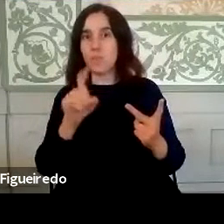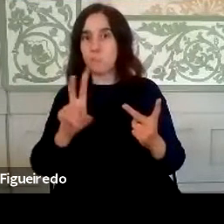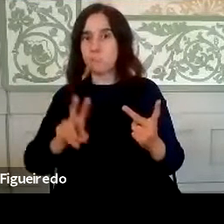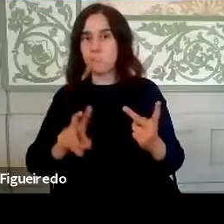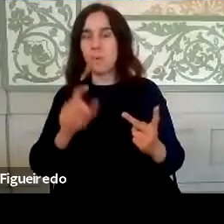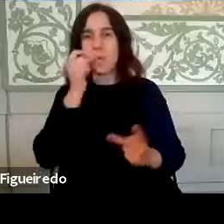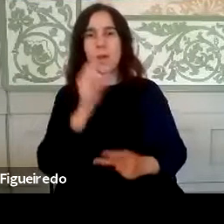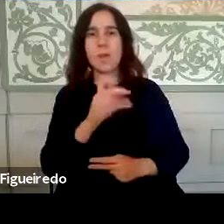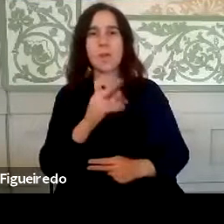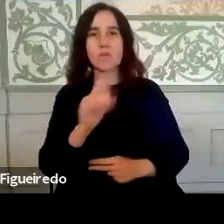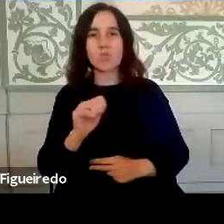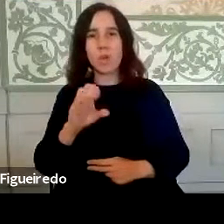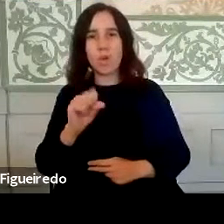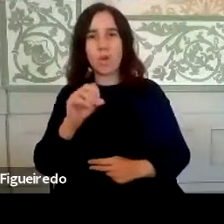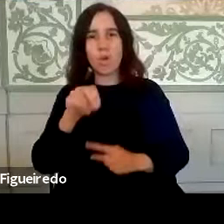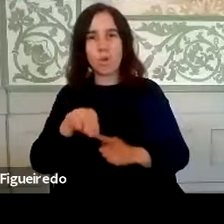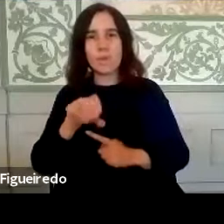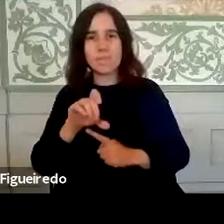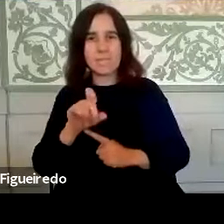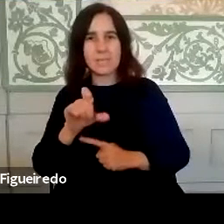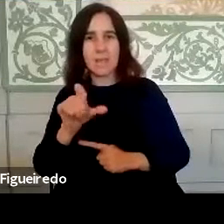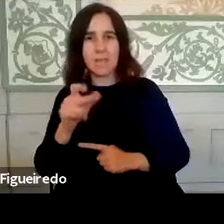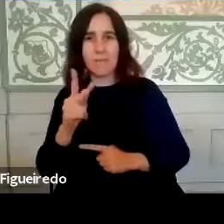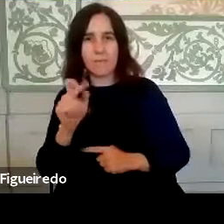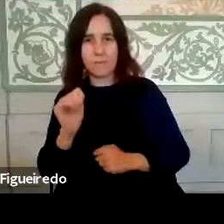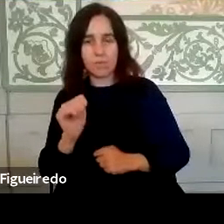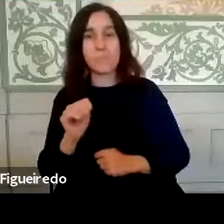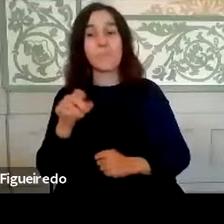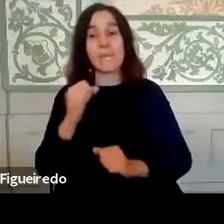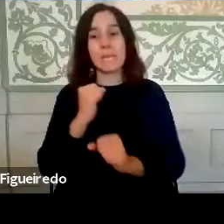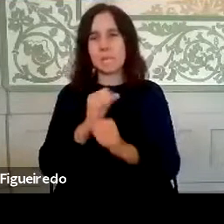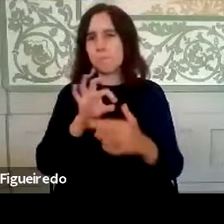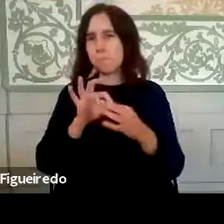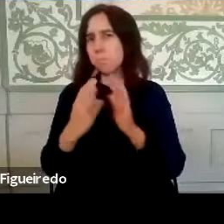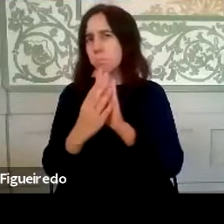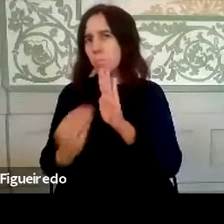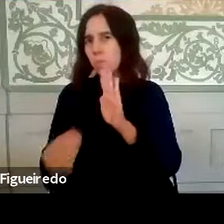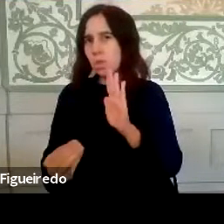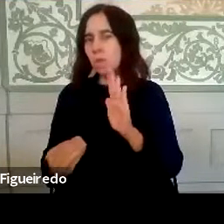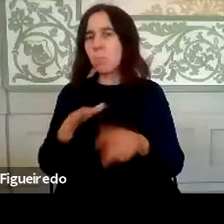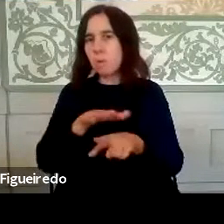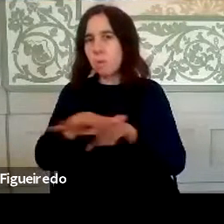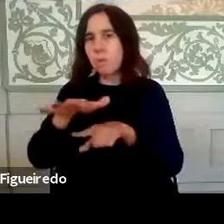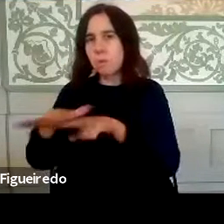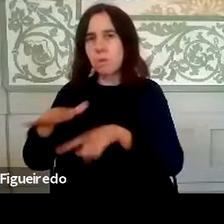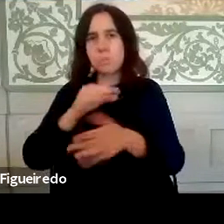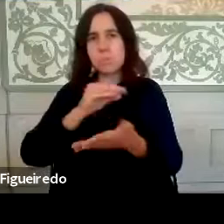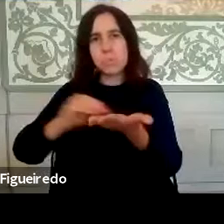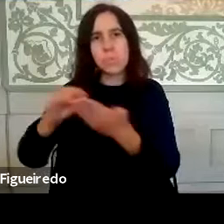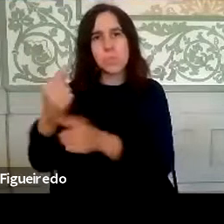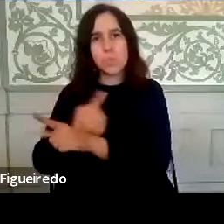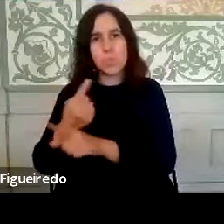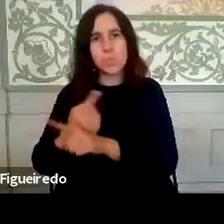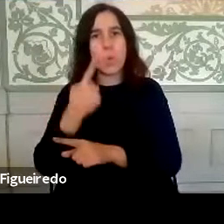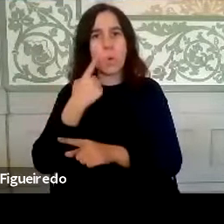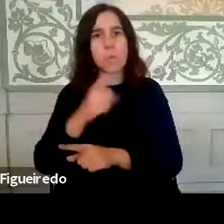pelo Carlos Gonçalves, prevê-se que este modelo de trabalho colaborativo se vem a repercutir nos procedimentos administrativos, pelo menos os